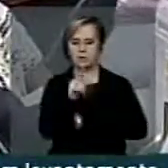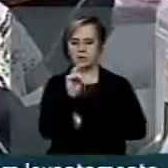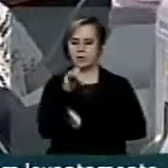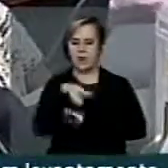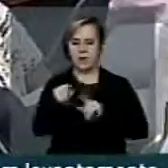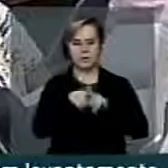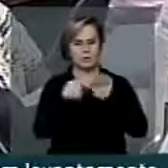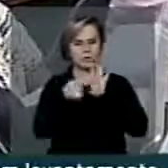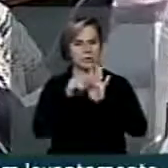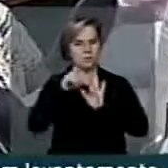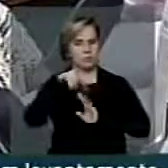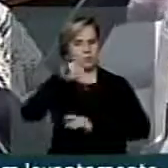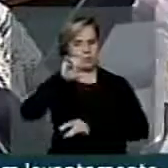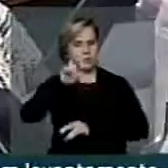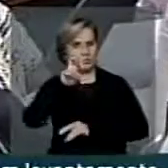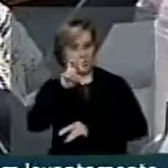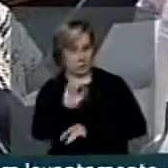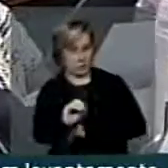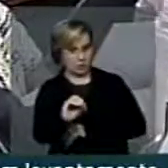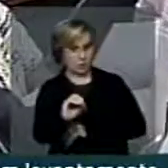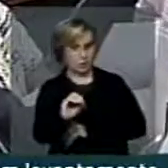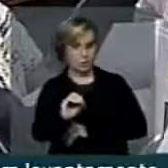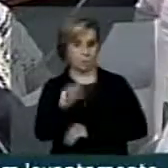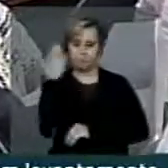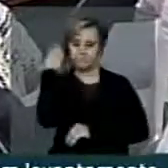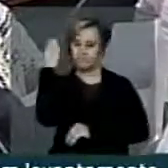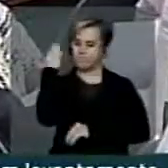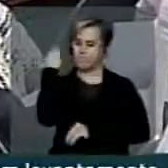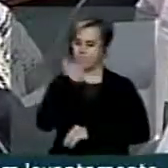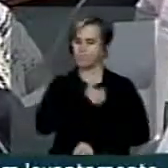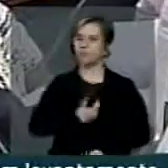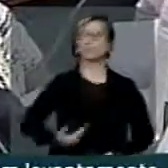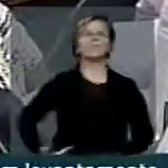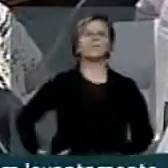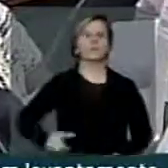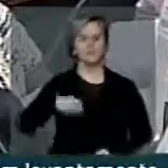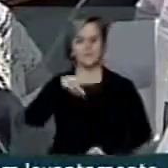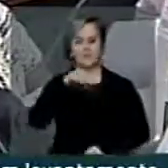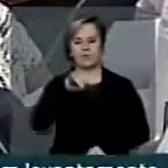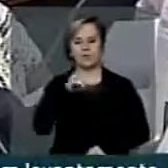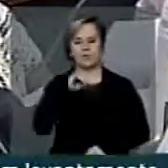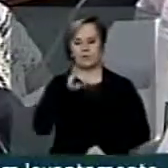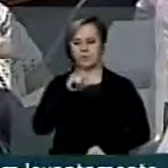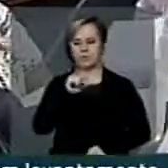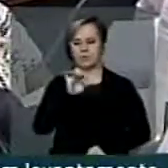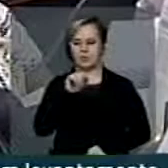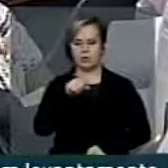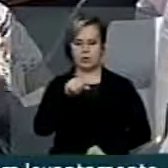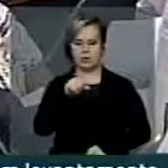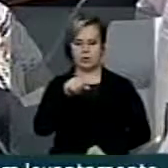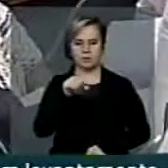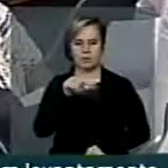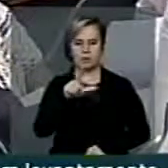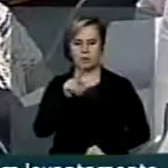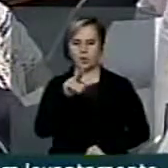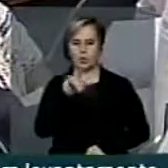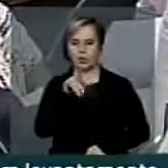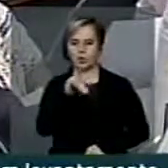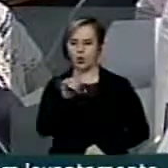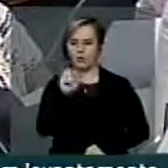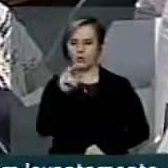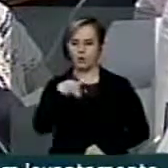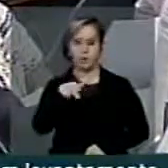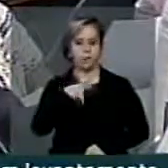década de 1950, o então governador Moisés Lupiô, que ainda tem